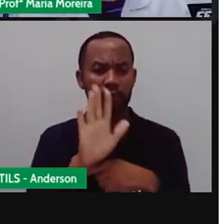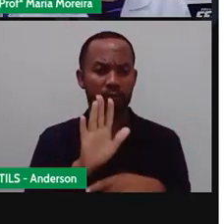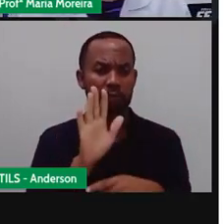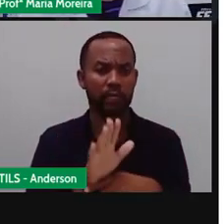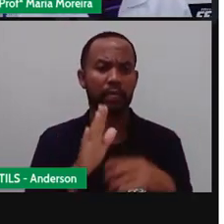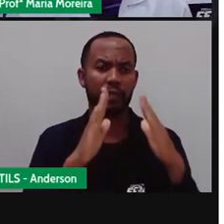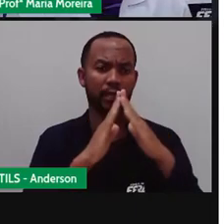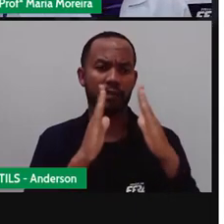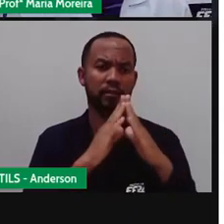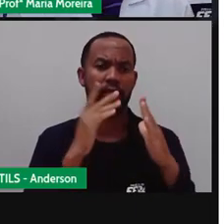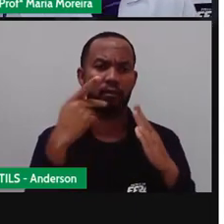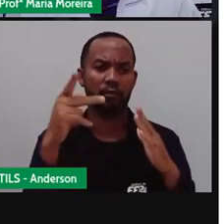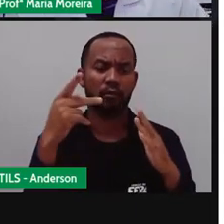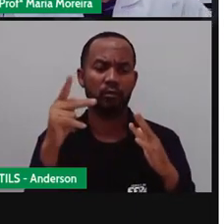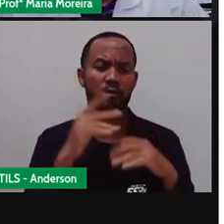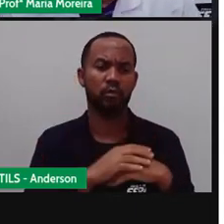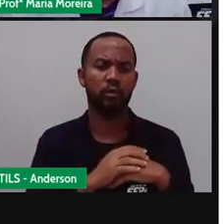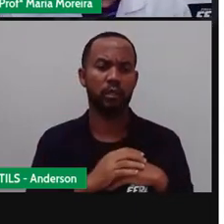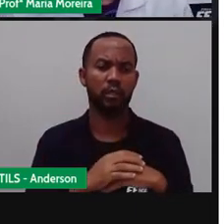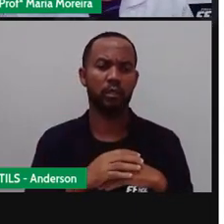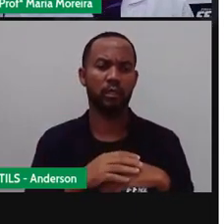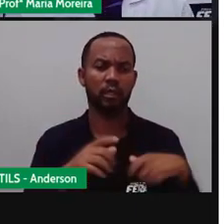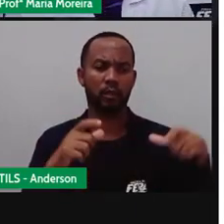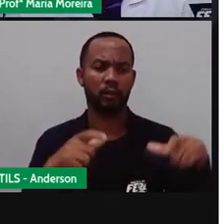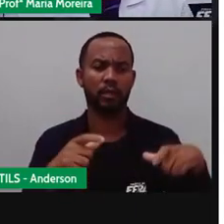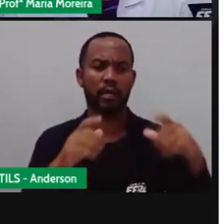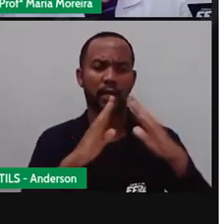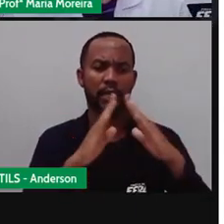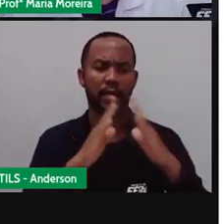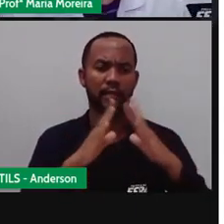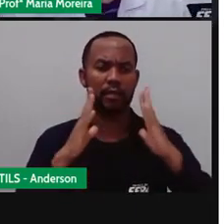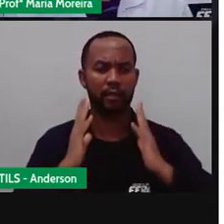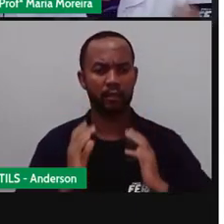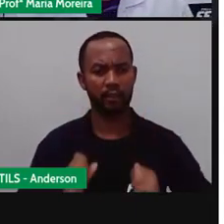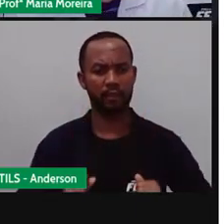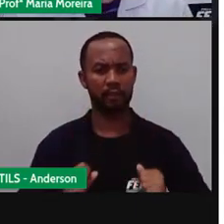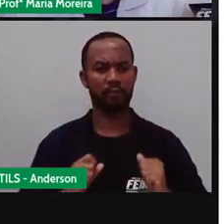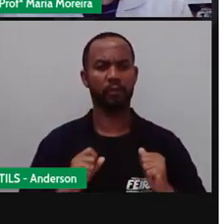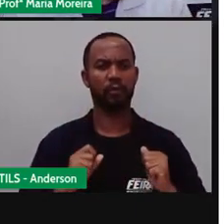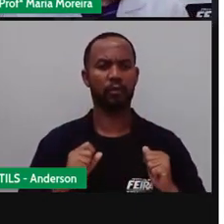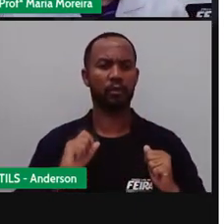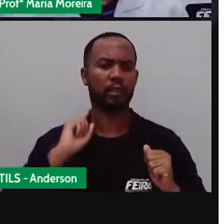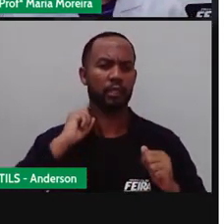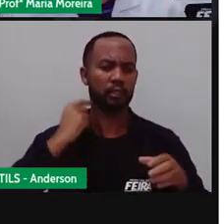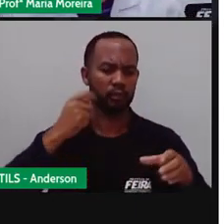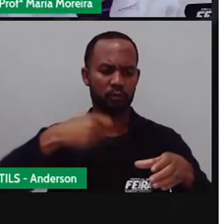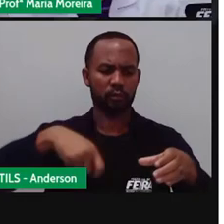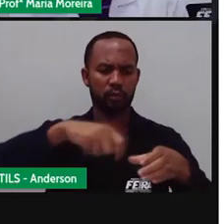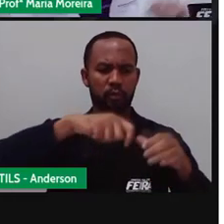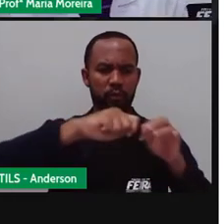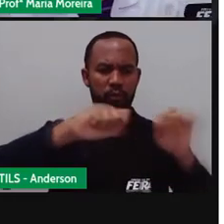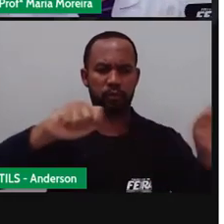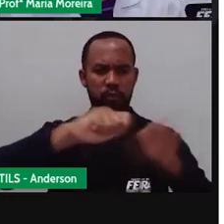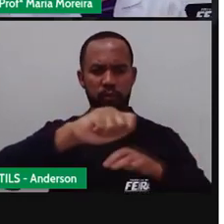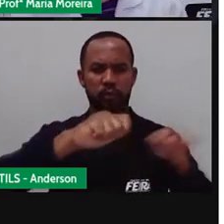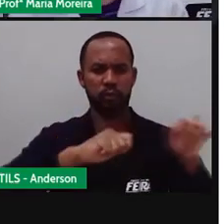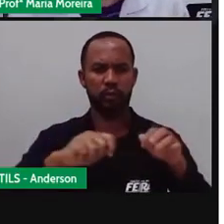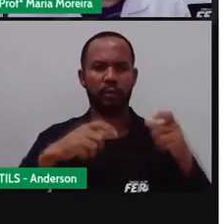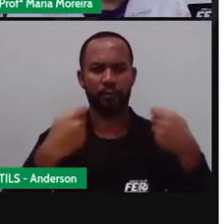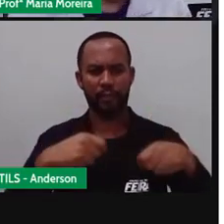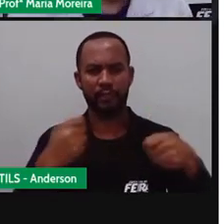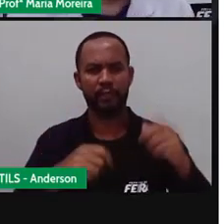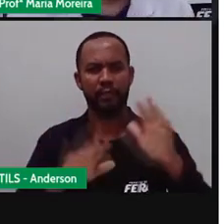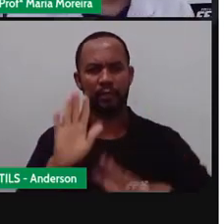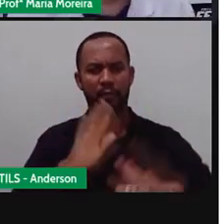mosquitos Mantendo o meu lixinho ali Amarrado A quantidade de moscas De rato Que é um animal vertebrado Mas que também é vetor De